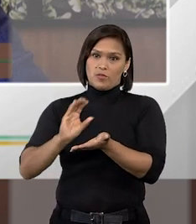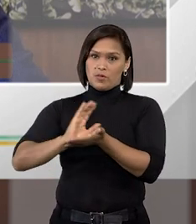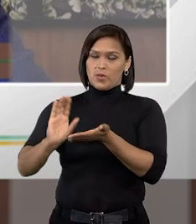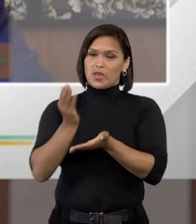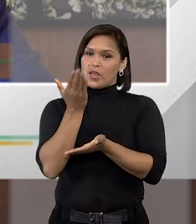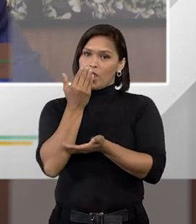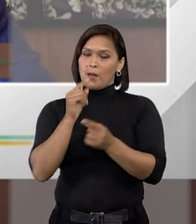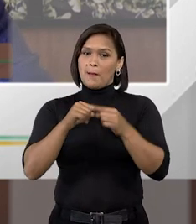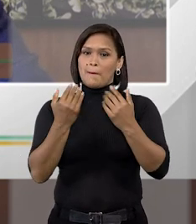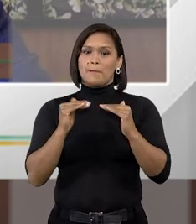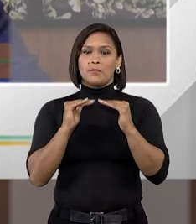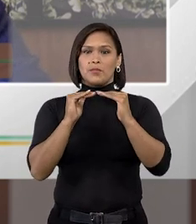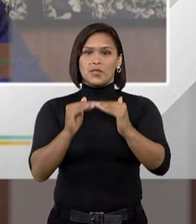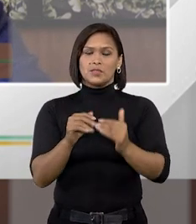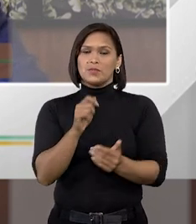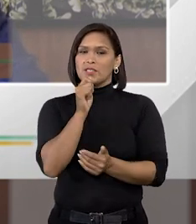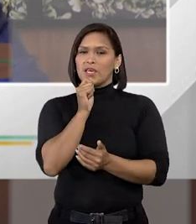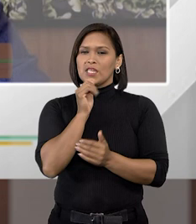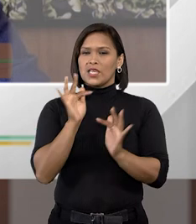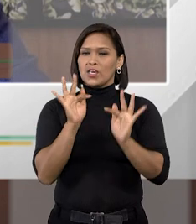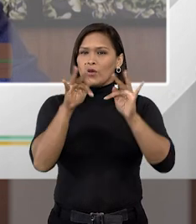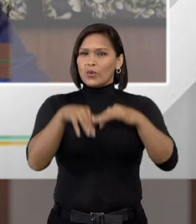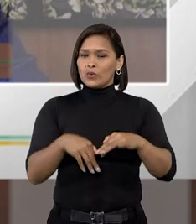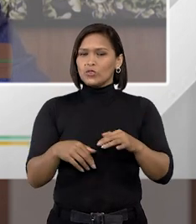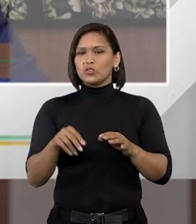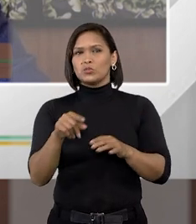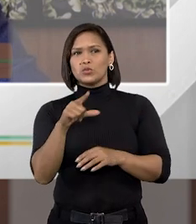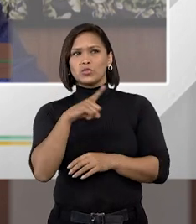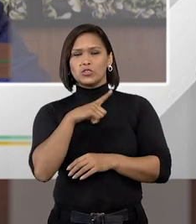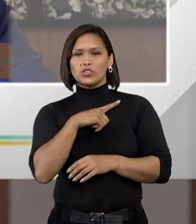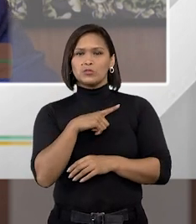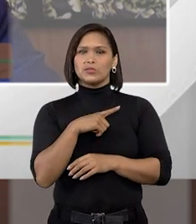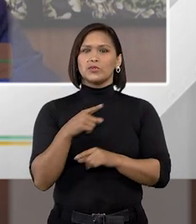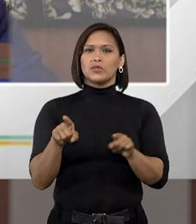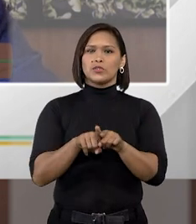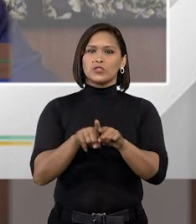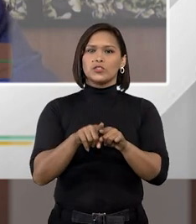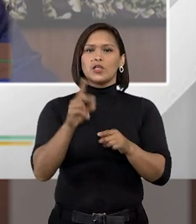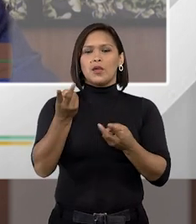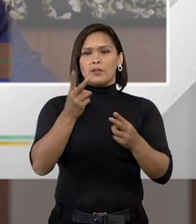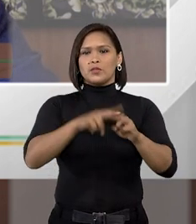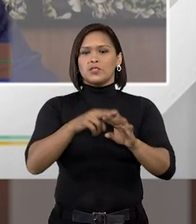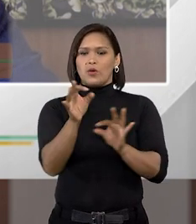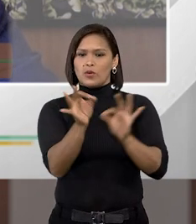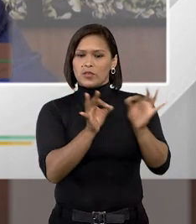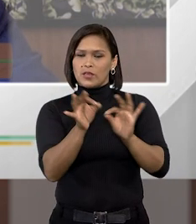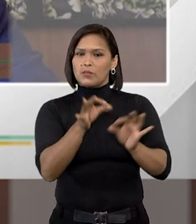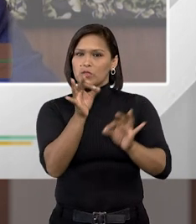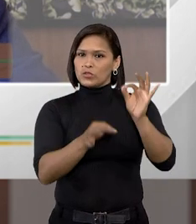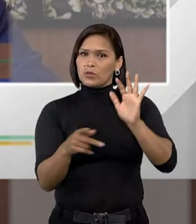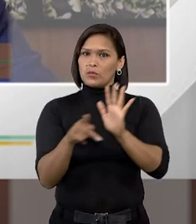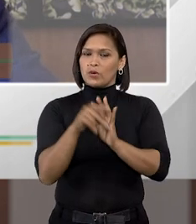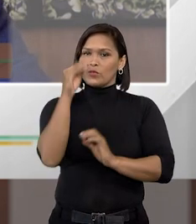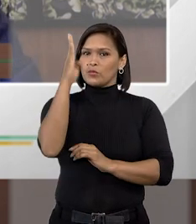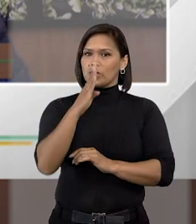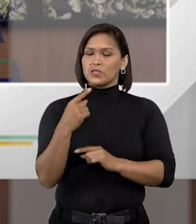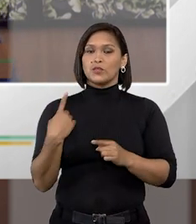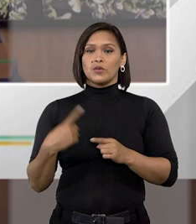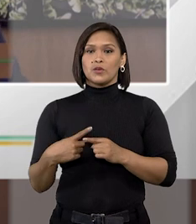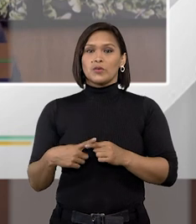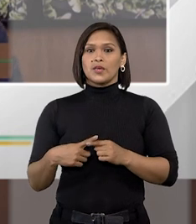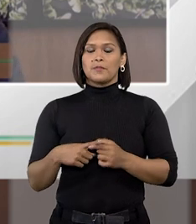mas se mantém ainda esse último tipo de prisão civil no ordenamento jurídico brasileiro pois bem